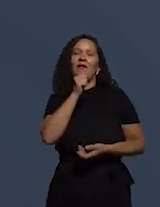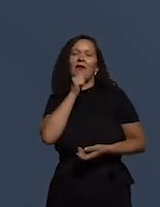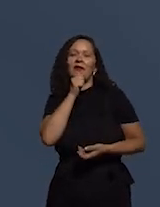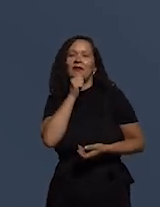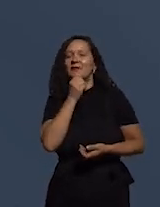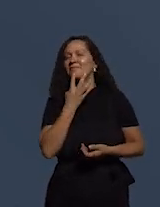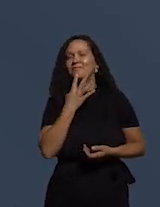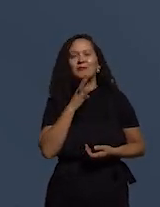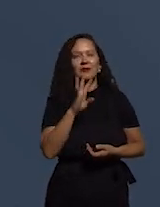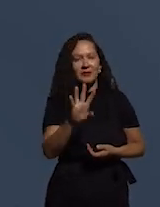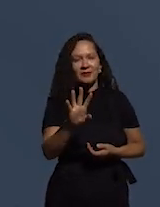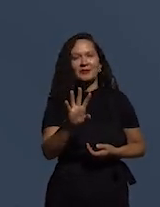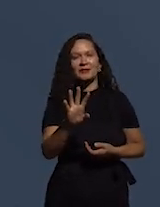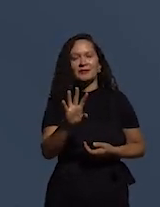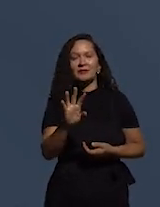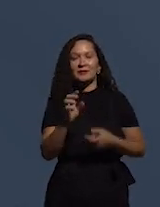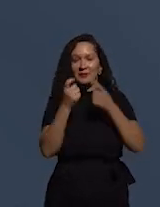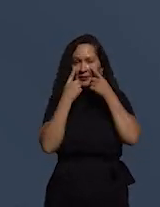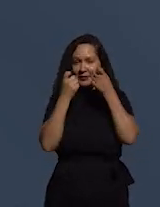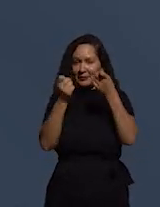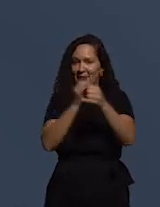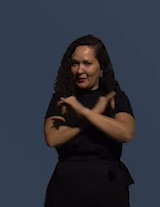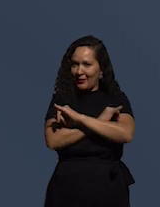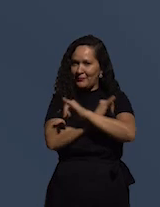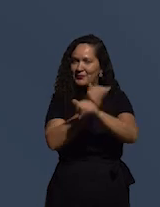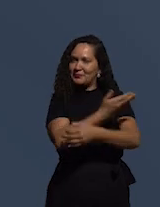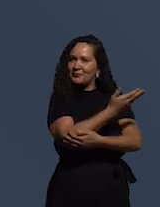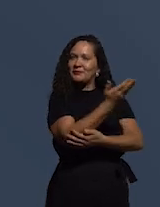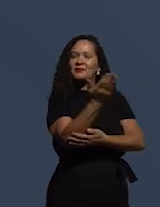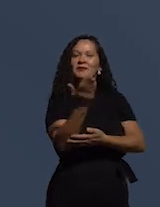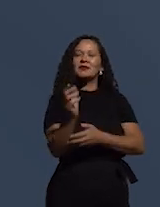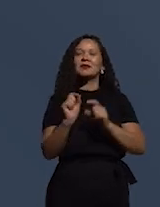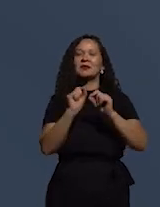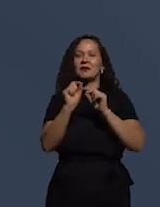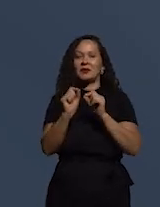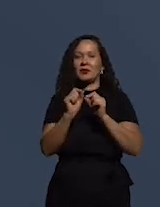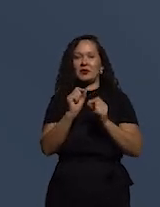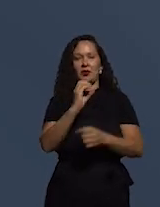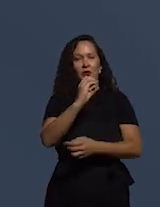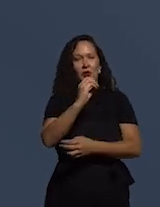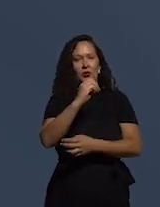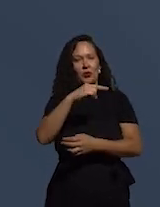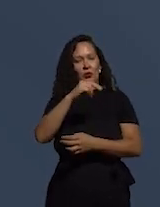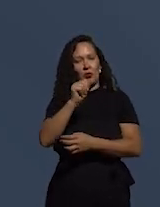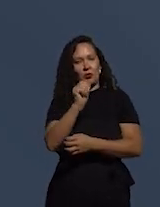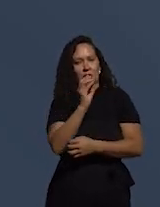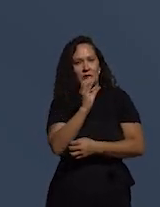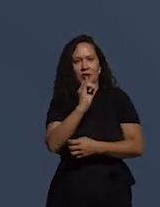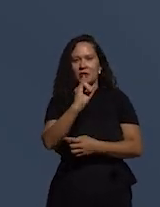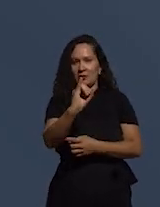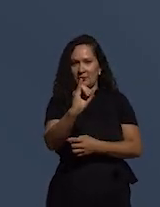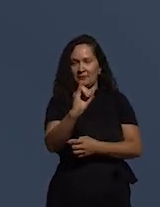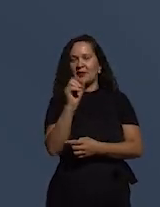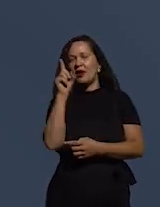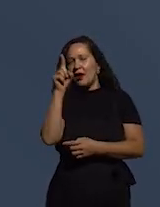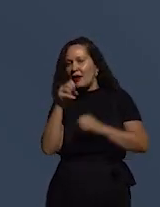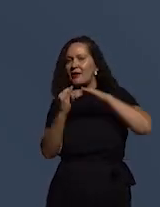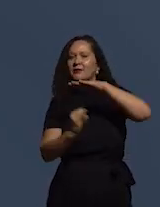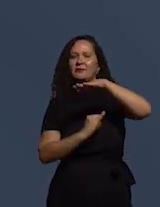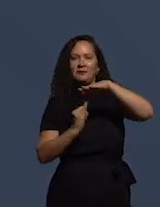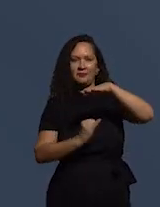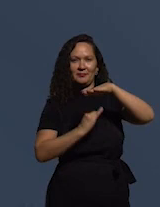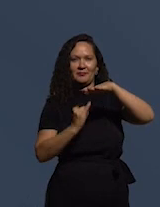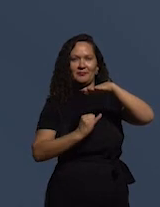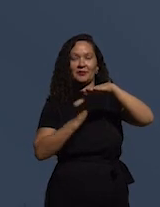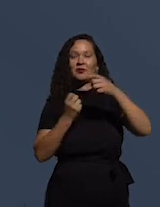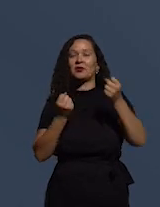conhecem, é interessante dizer que o CONACI é uma entidade de